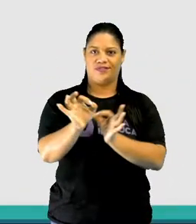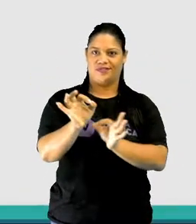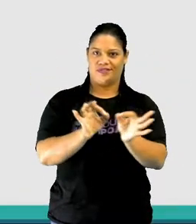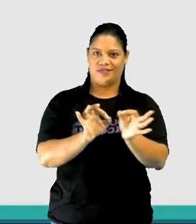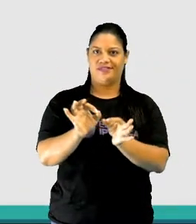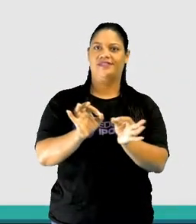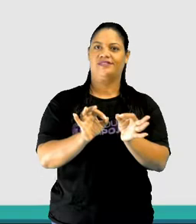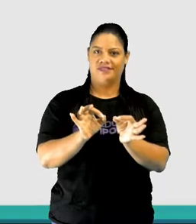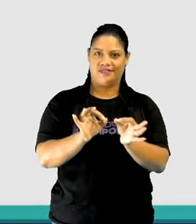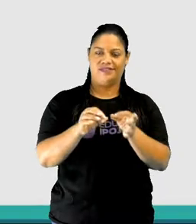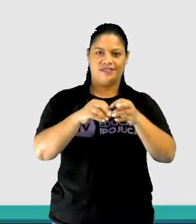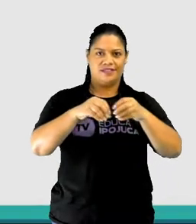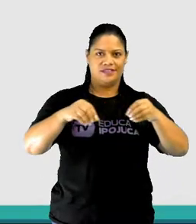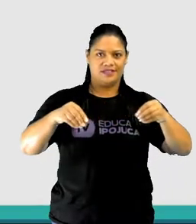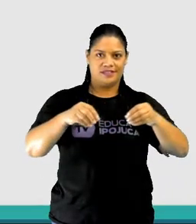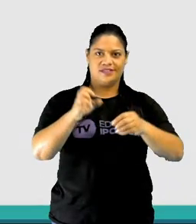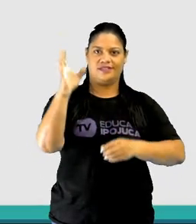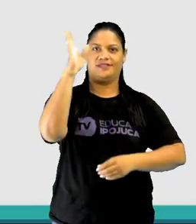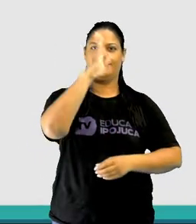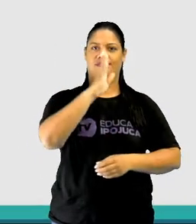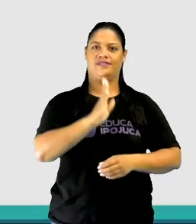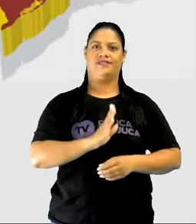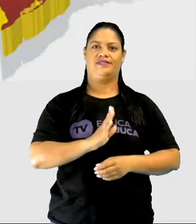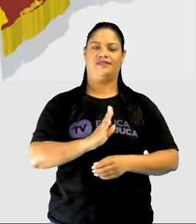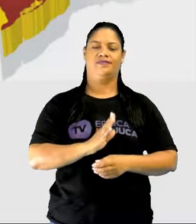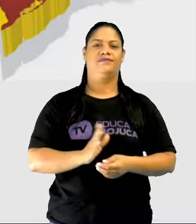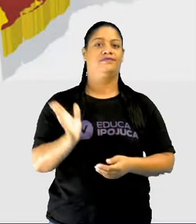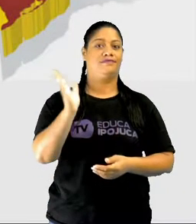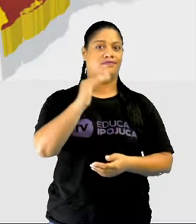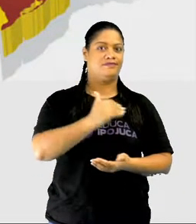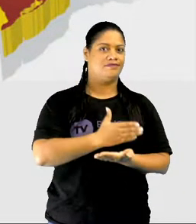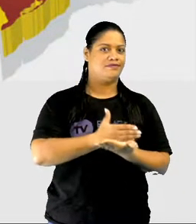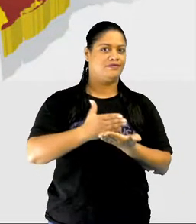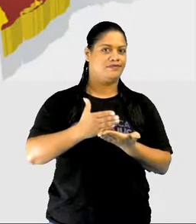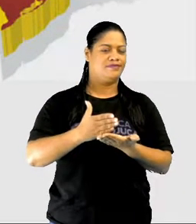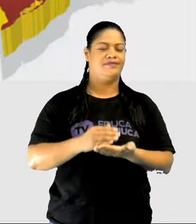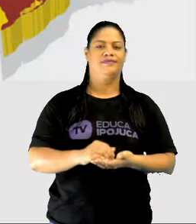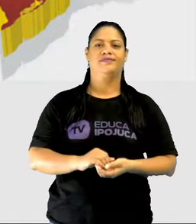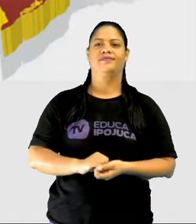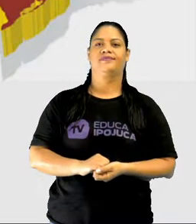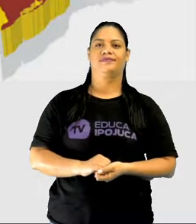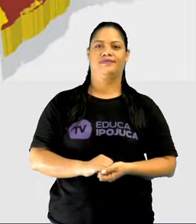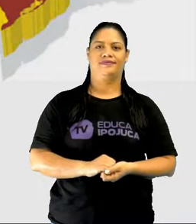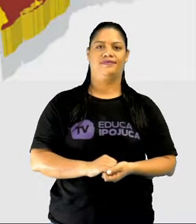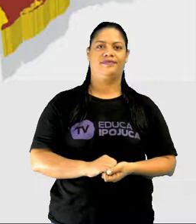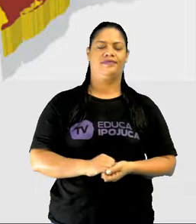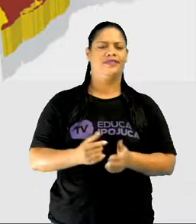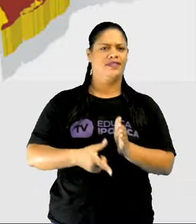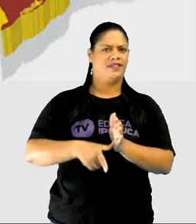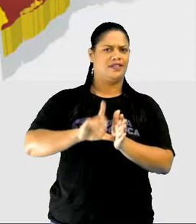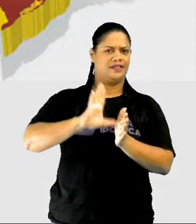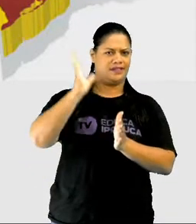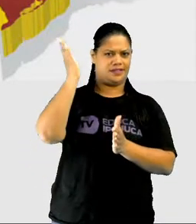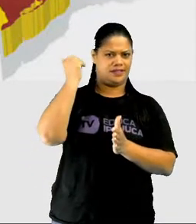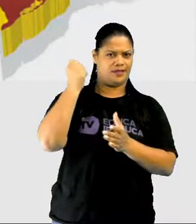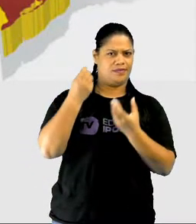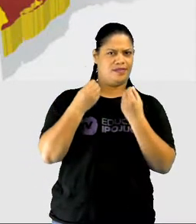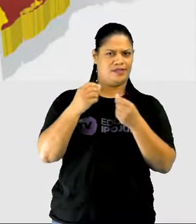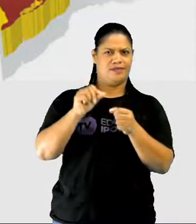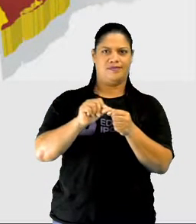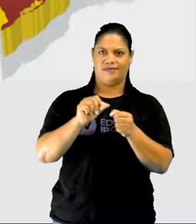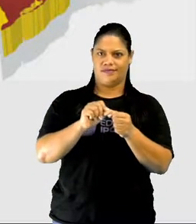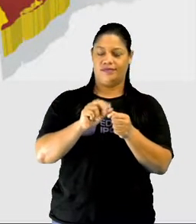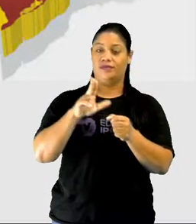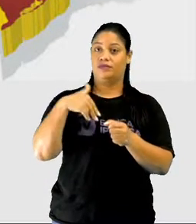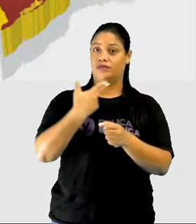formação do território brasileiro. Vamos lá? Bem, antes de saber como ele foi formado,